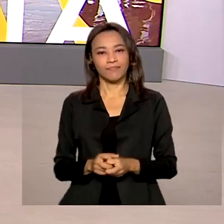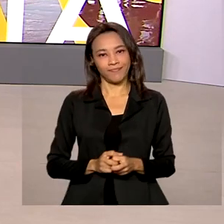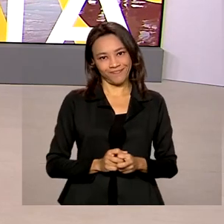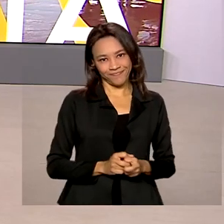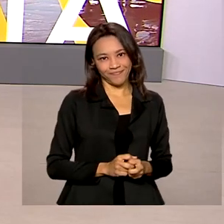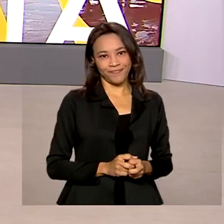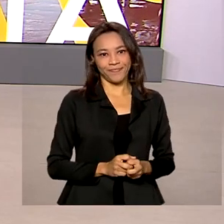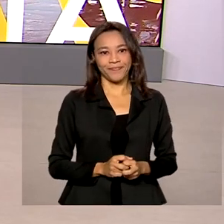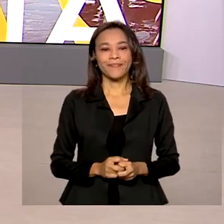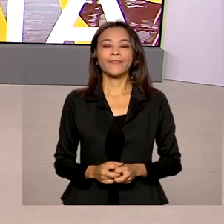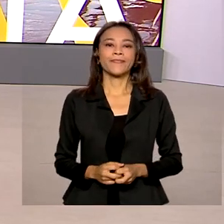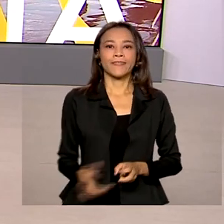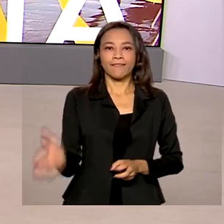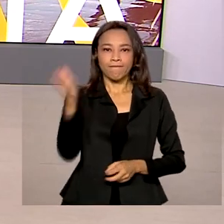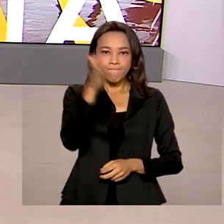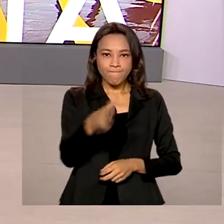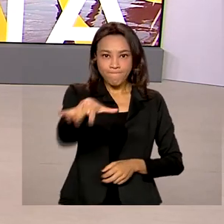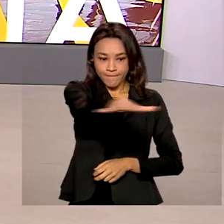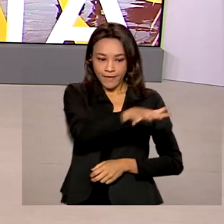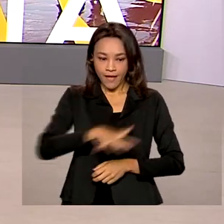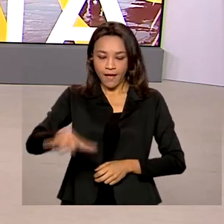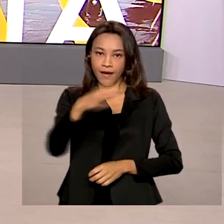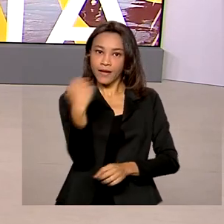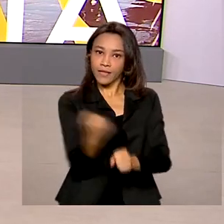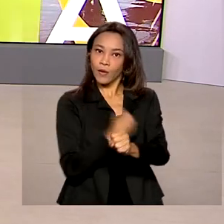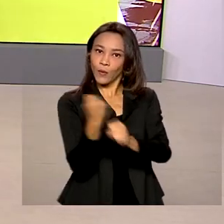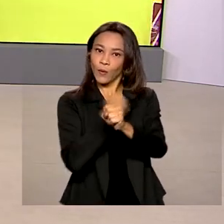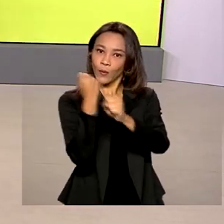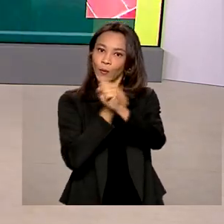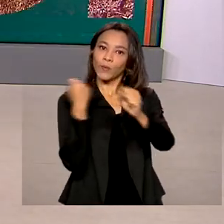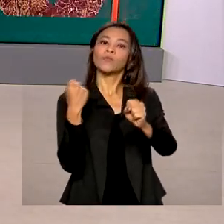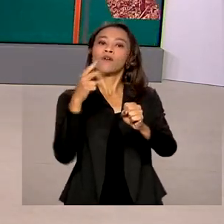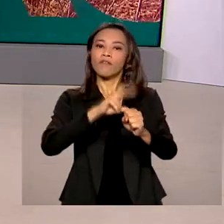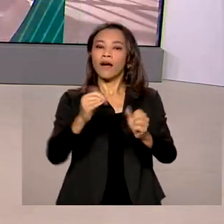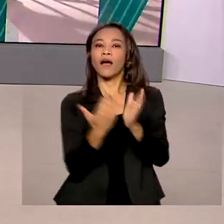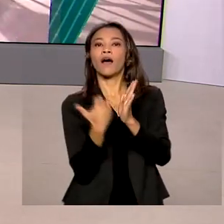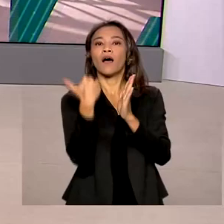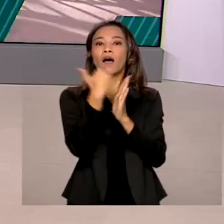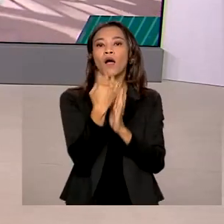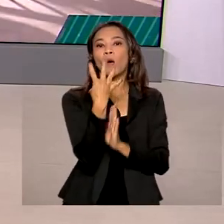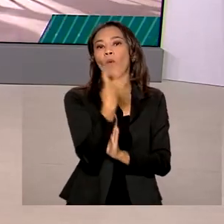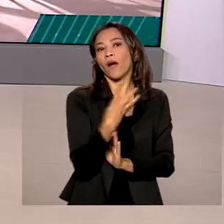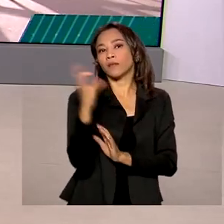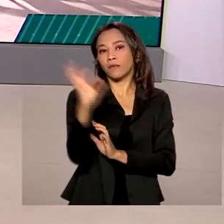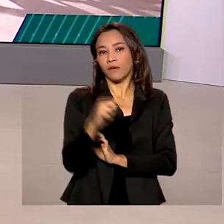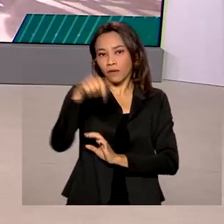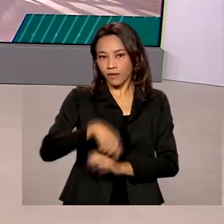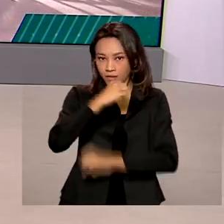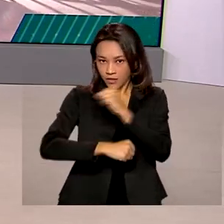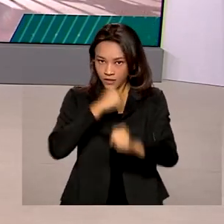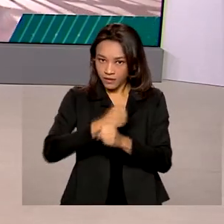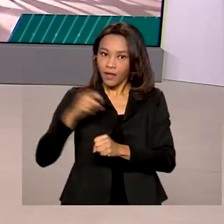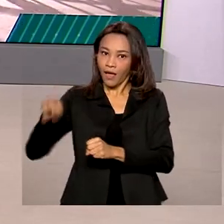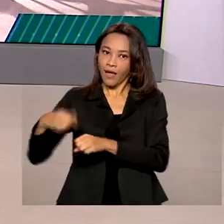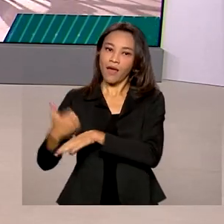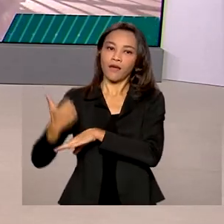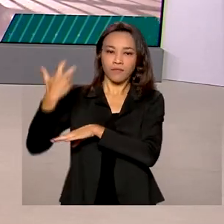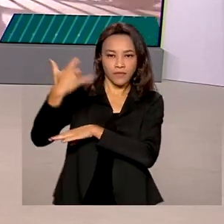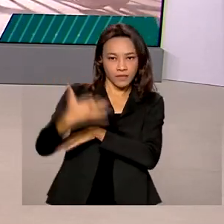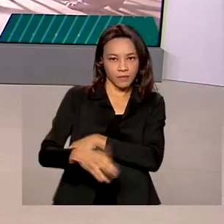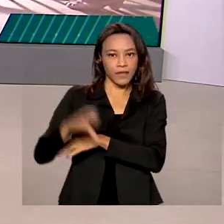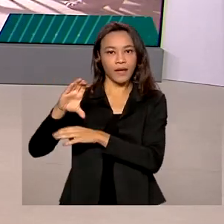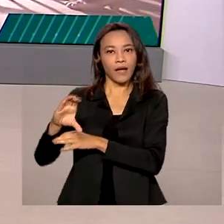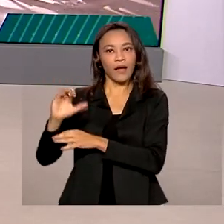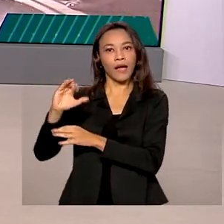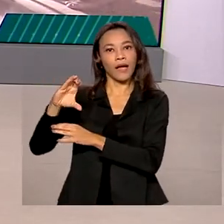O setor da construção deve crescer 4% este ano. A estimativa é da Câmara Brasileira da Indústria da Construção.